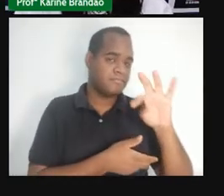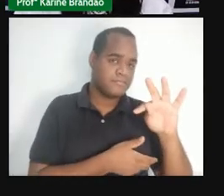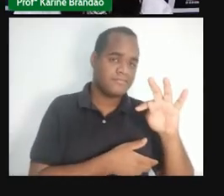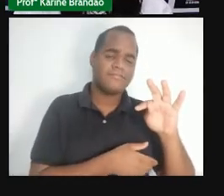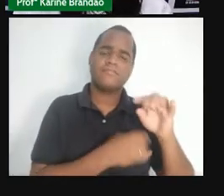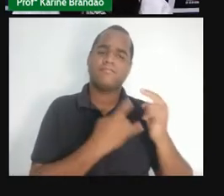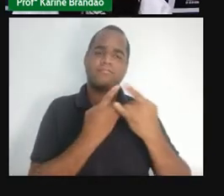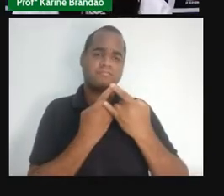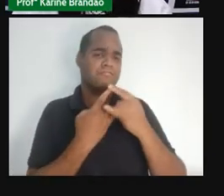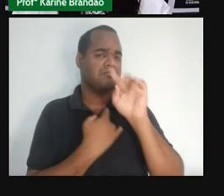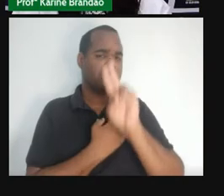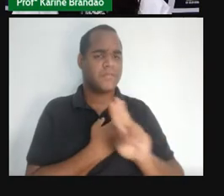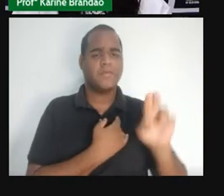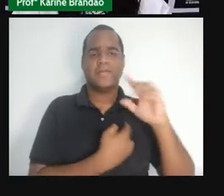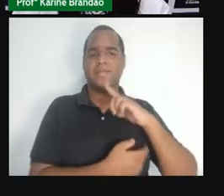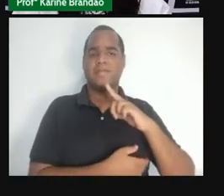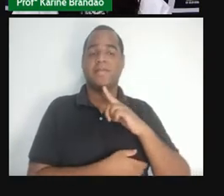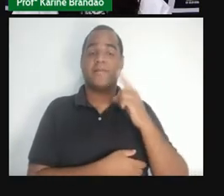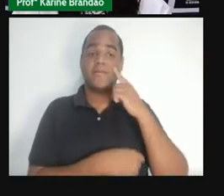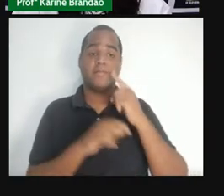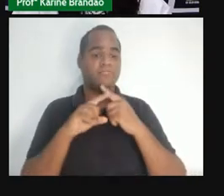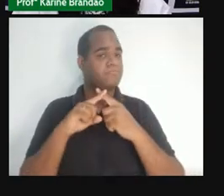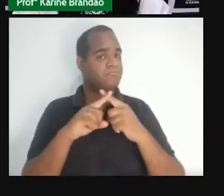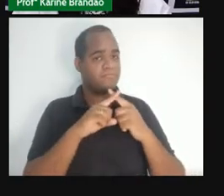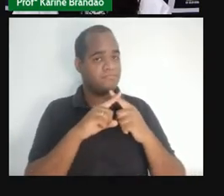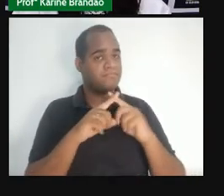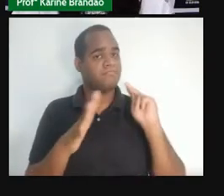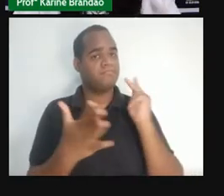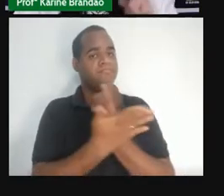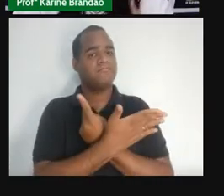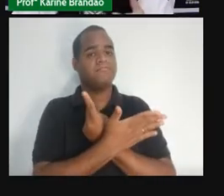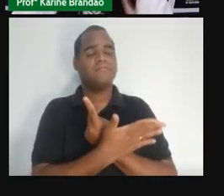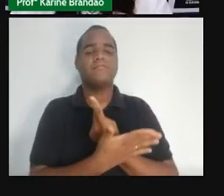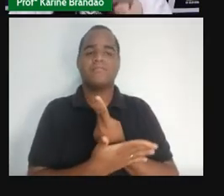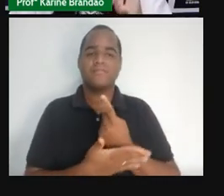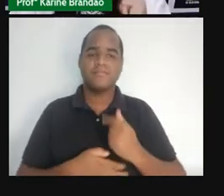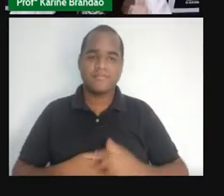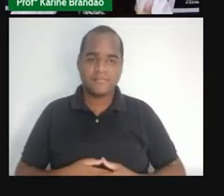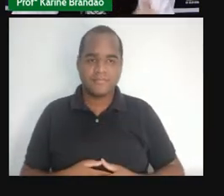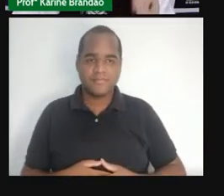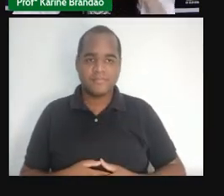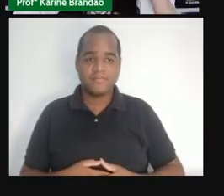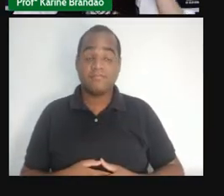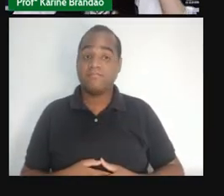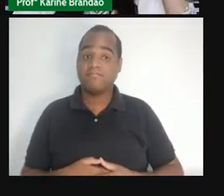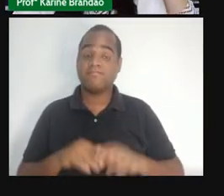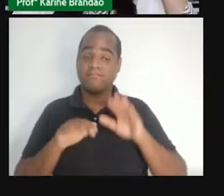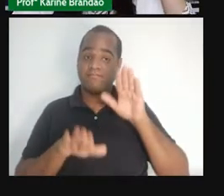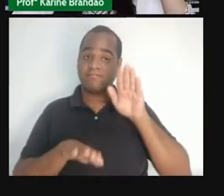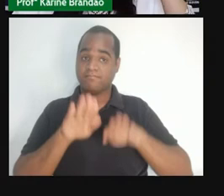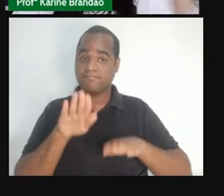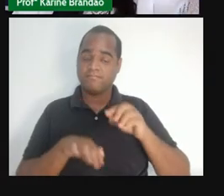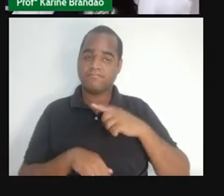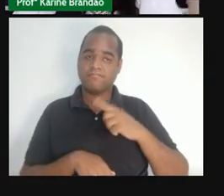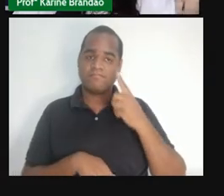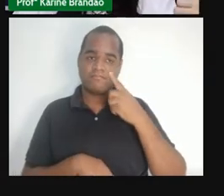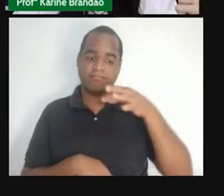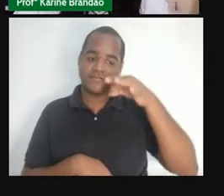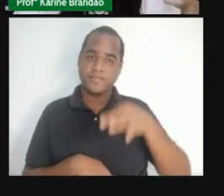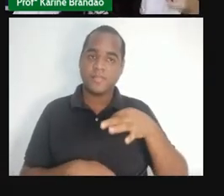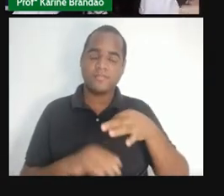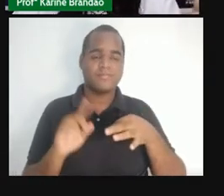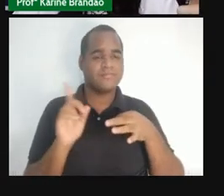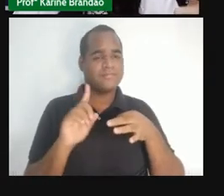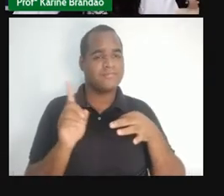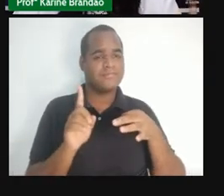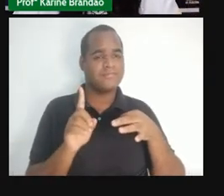transmissíveis marque a alternativa incorreta. Então, atenção, às vezes, a gente não vai marcar o que está certo,